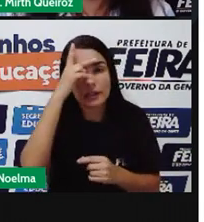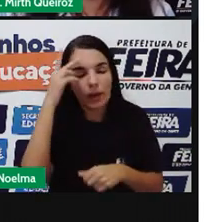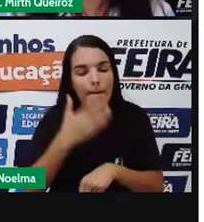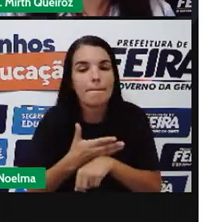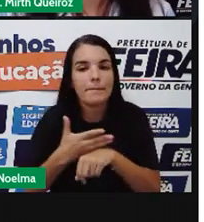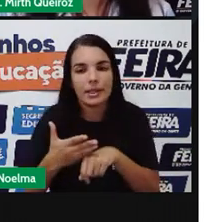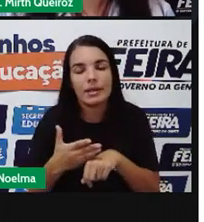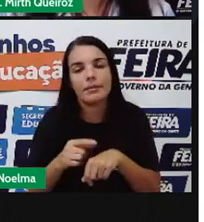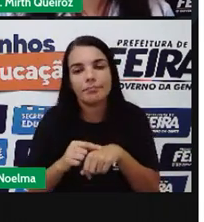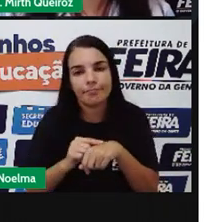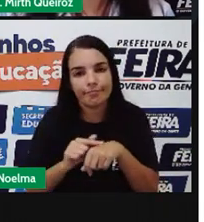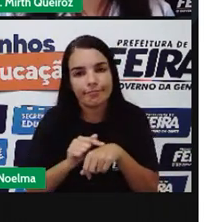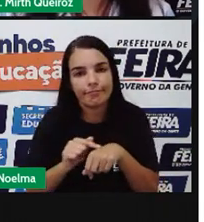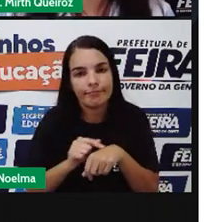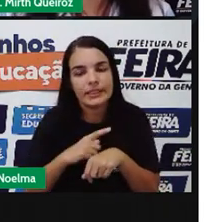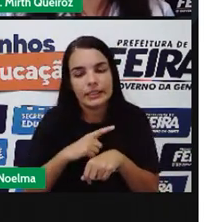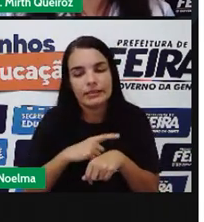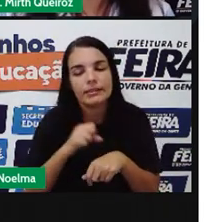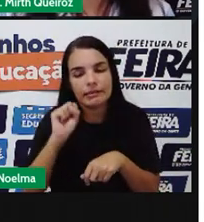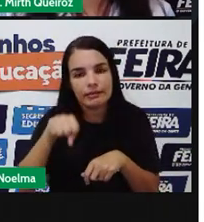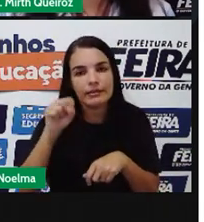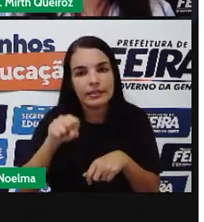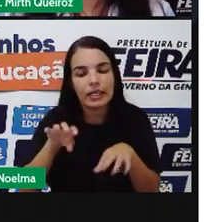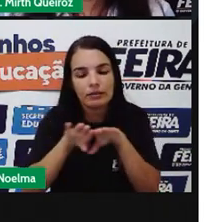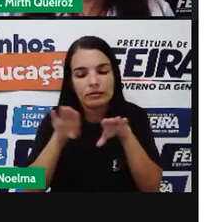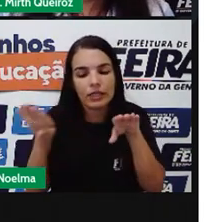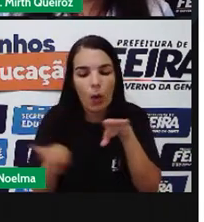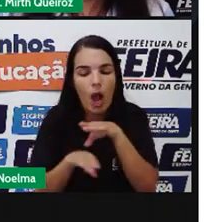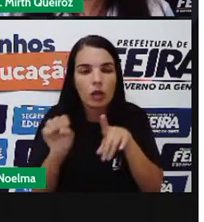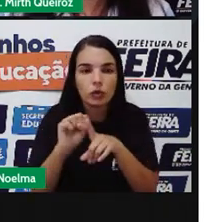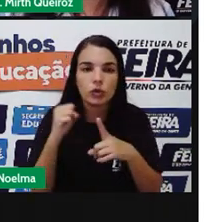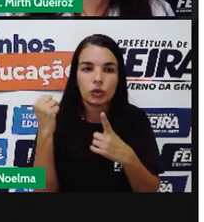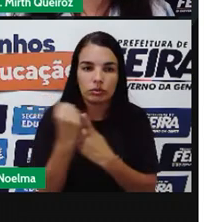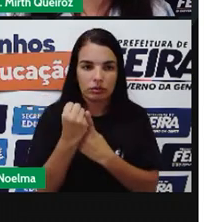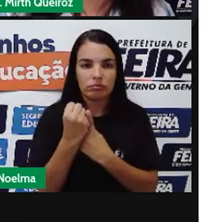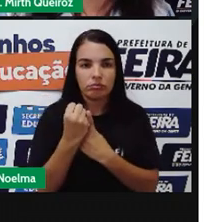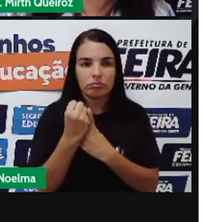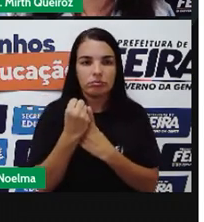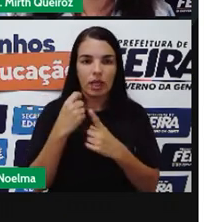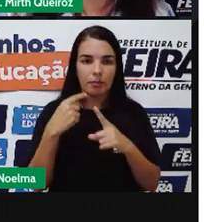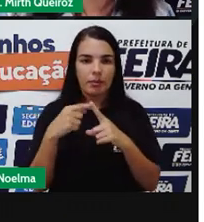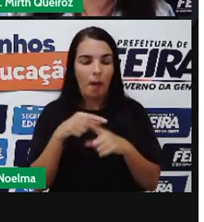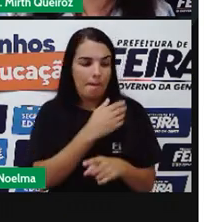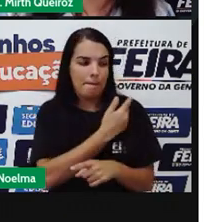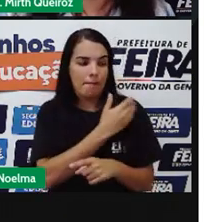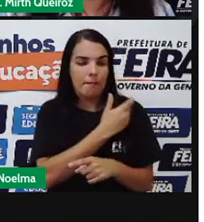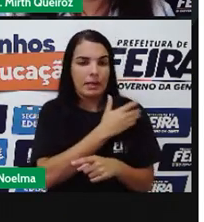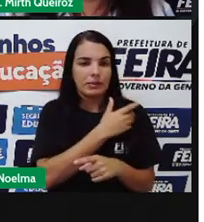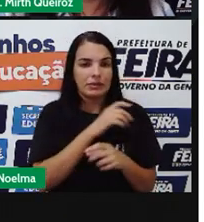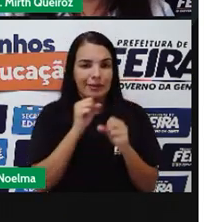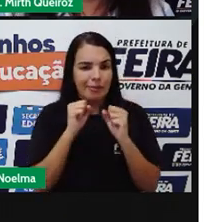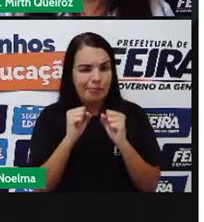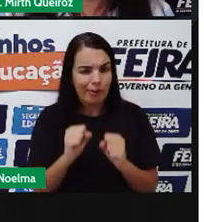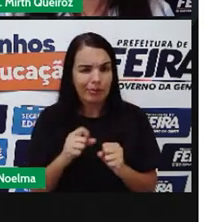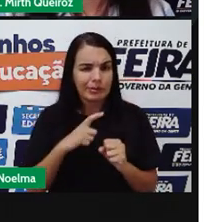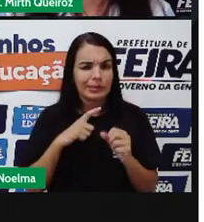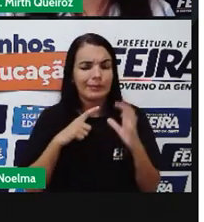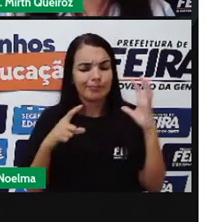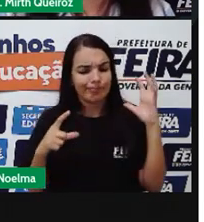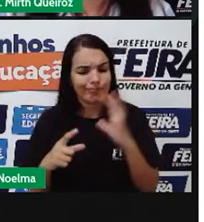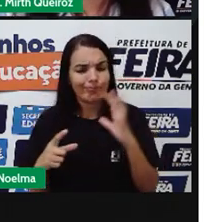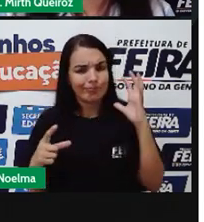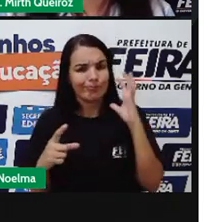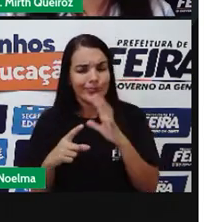há sim Uma desigualdade social E esse preconceito Ele pode se influenciar